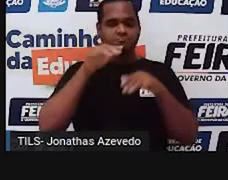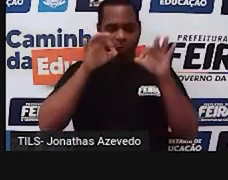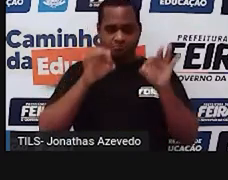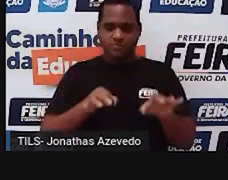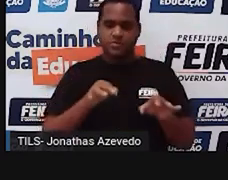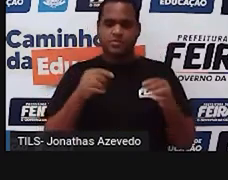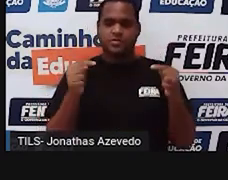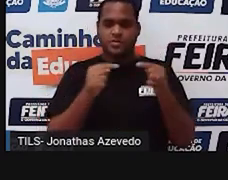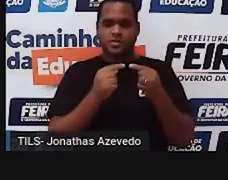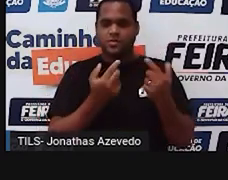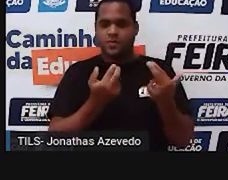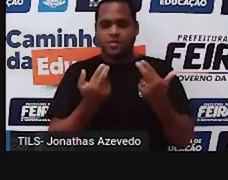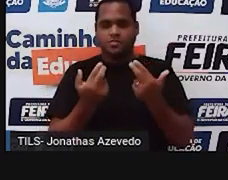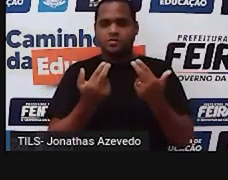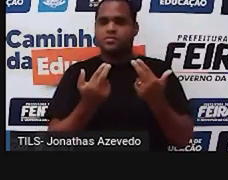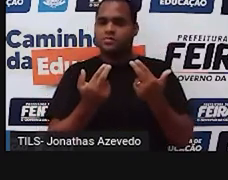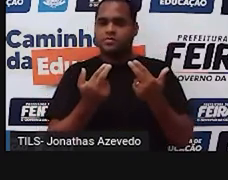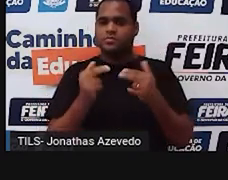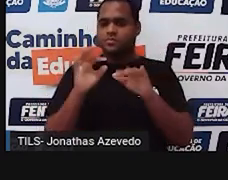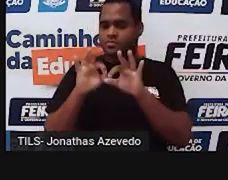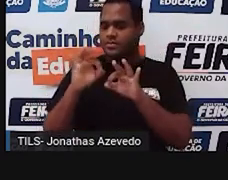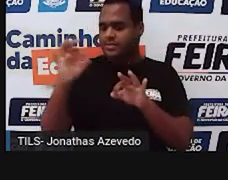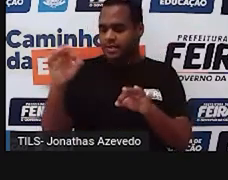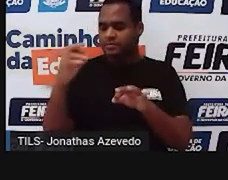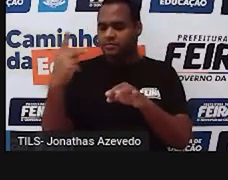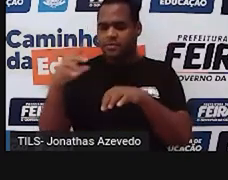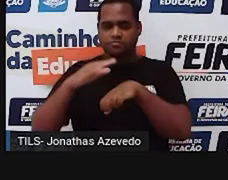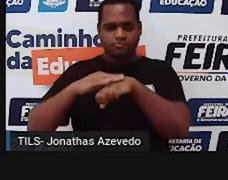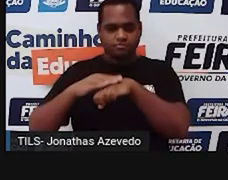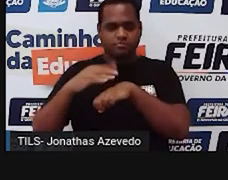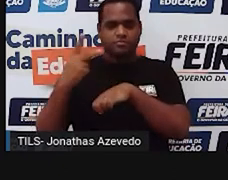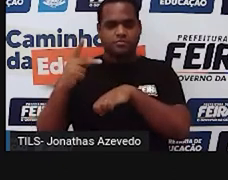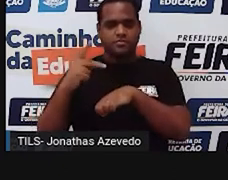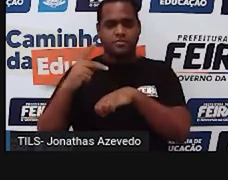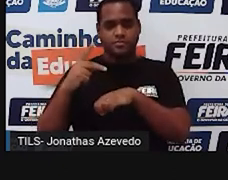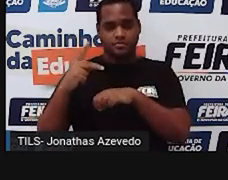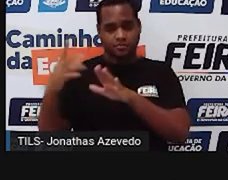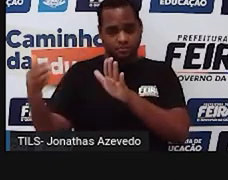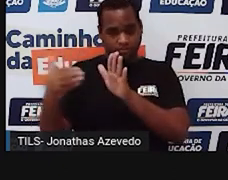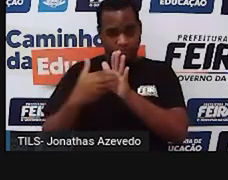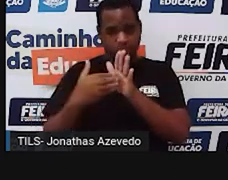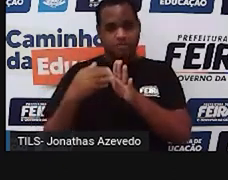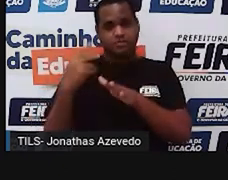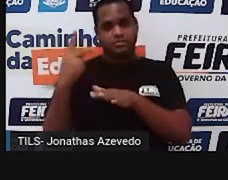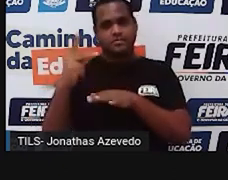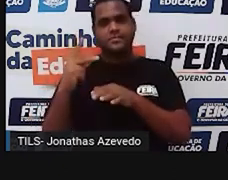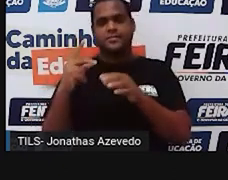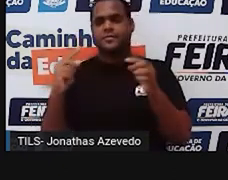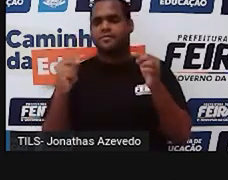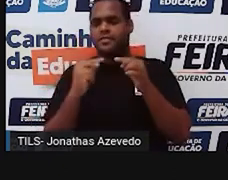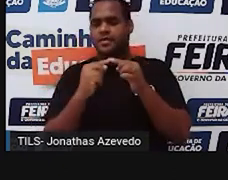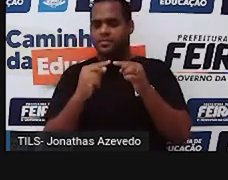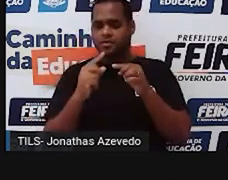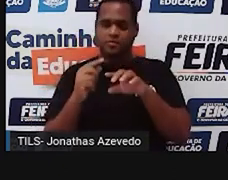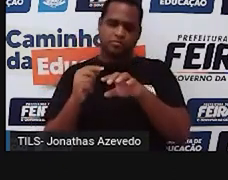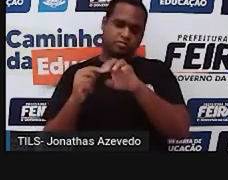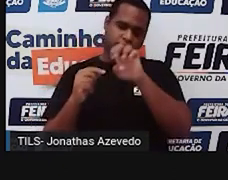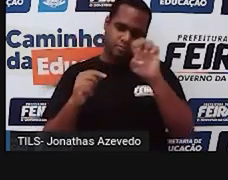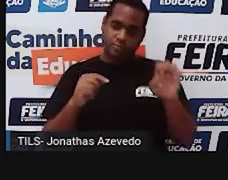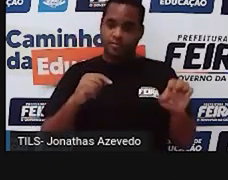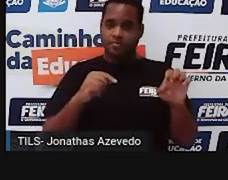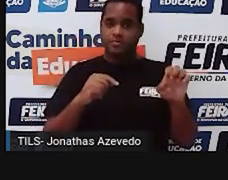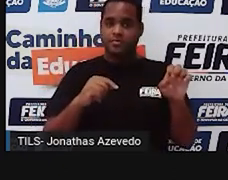dessa forma a distância dela até a corda que está à esquerda